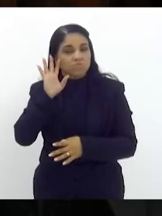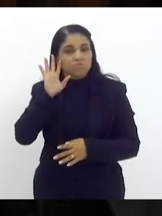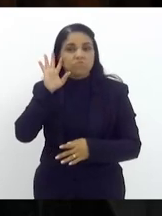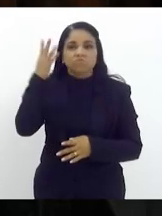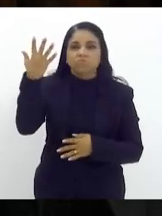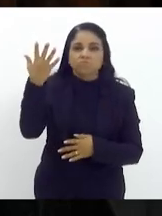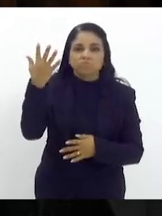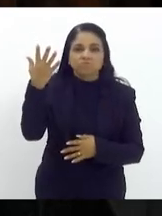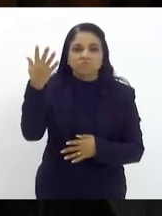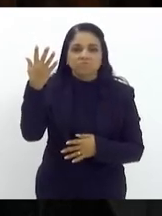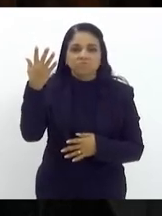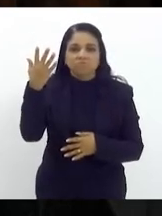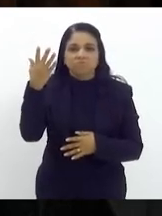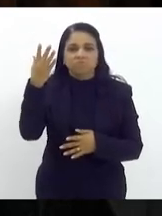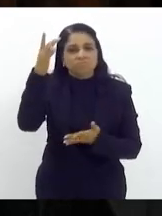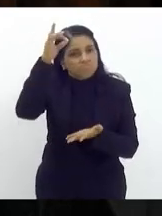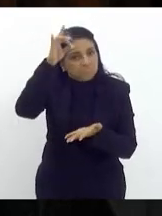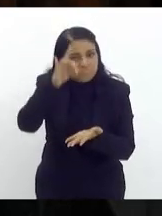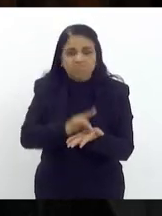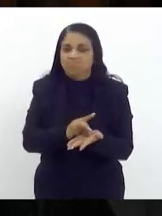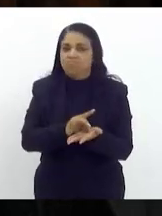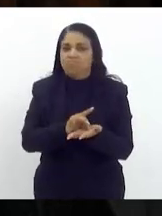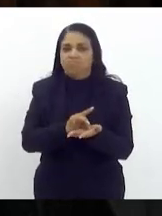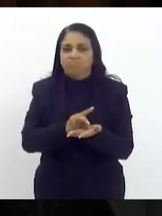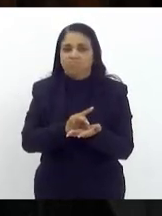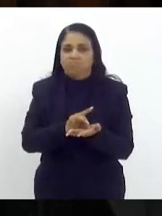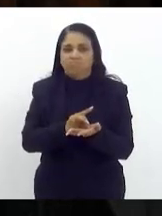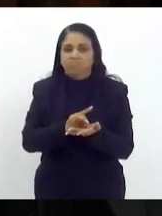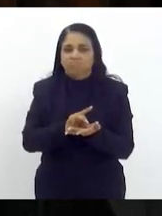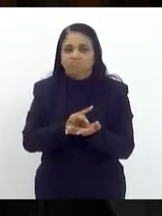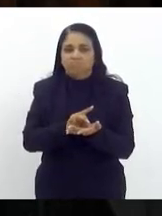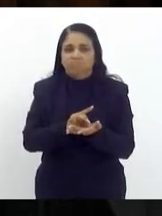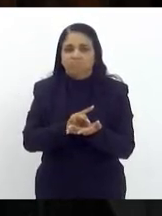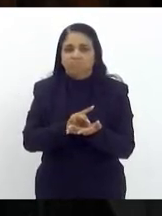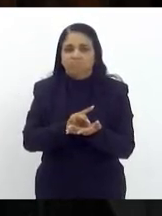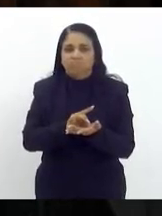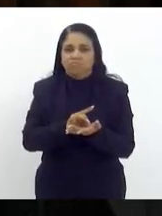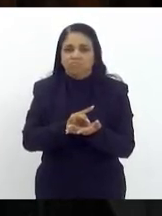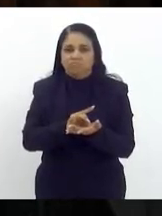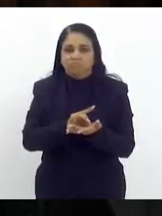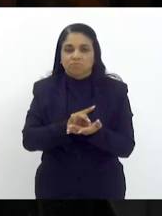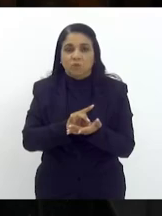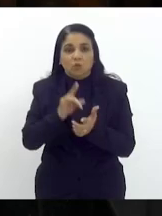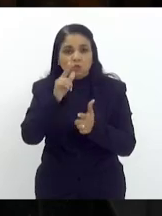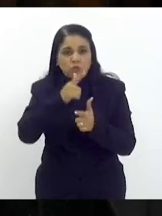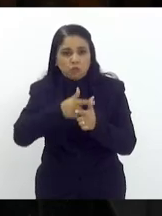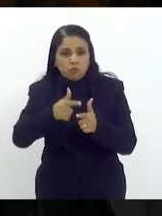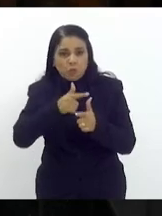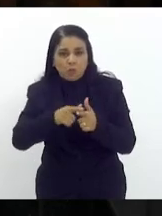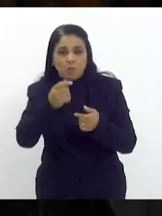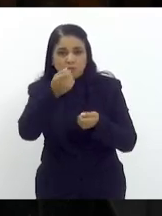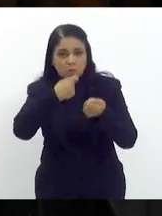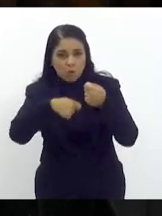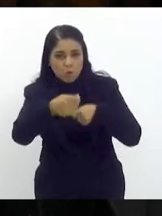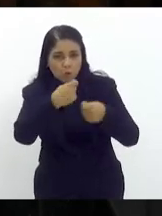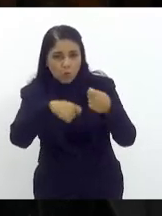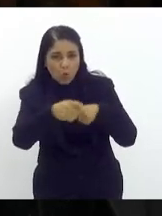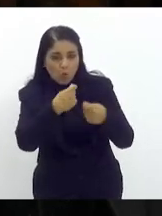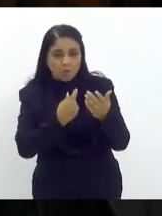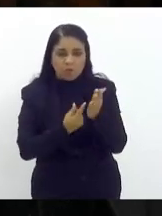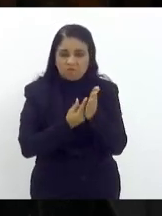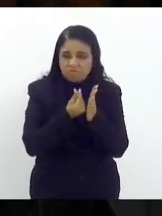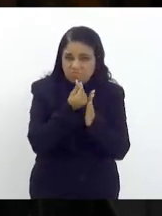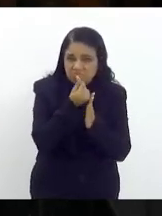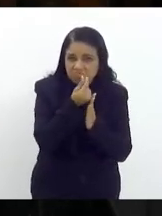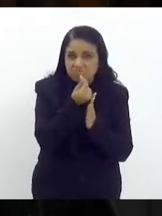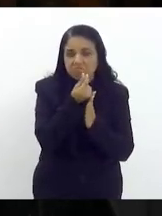definitivamente as suas questões econômicas e financeiras